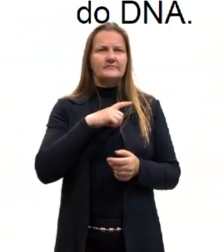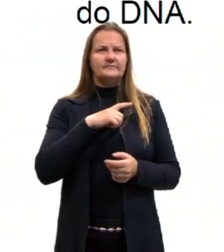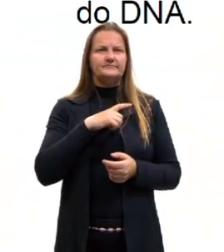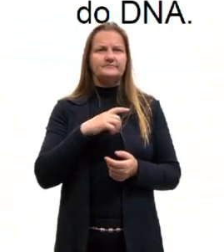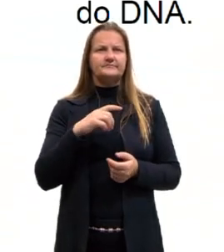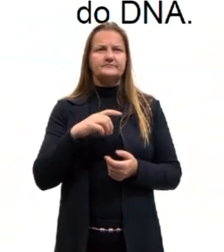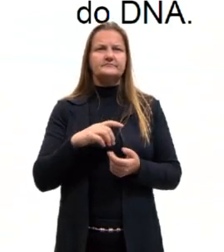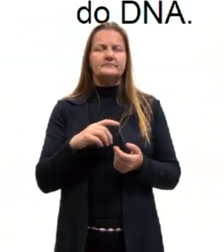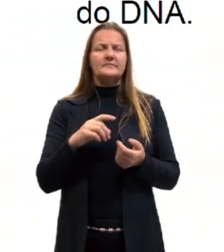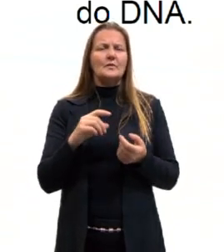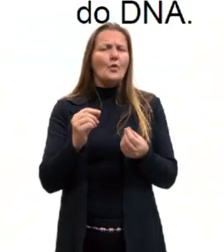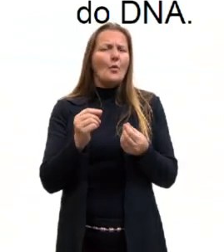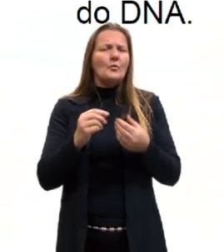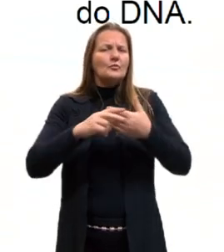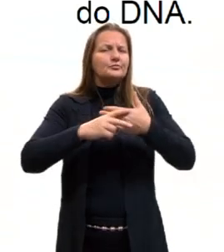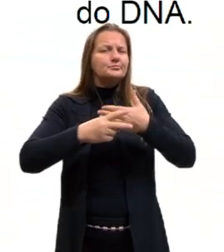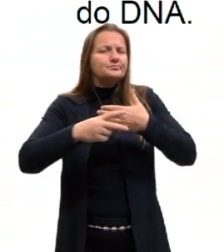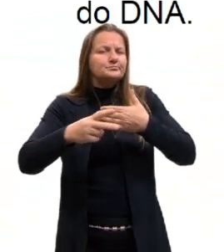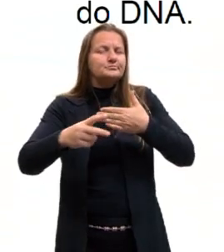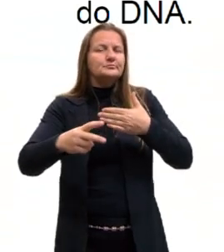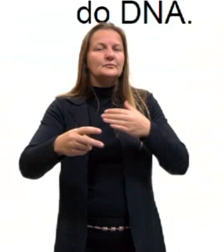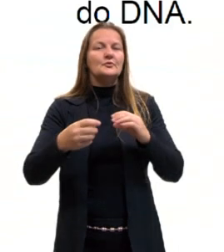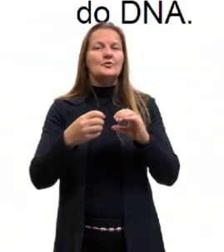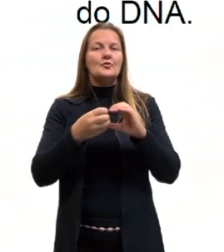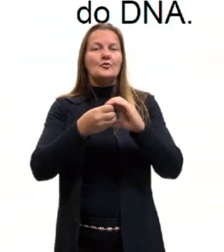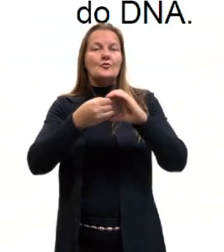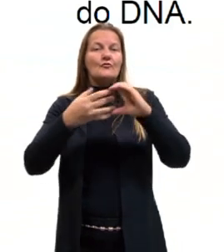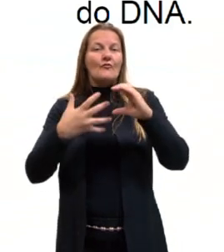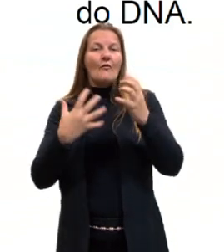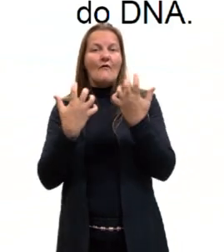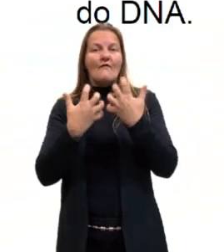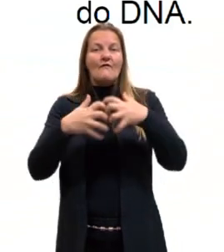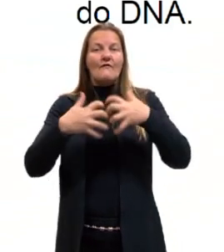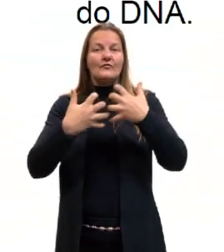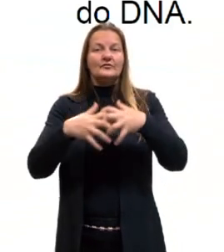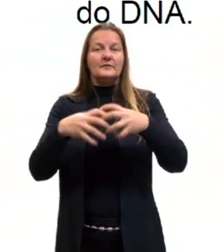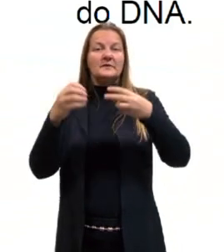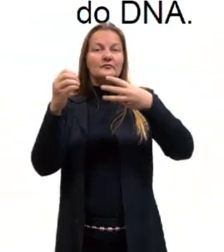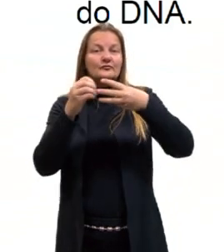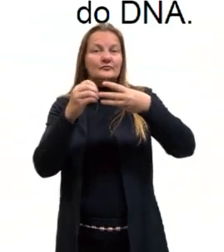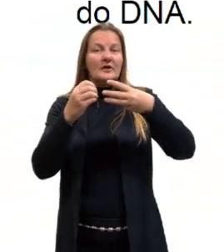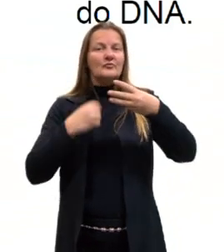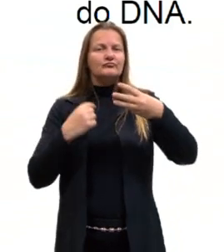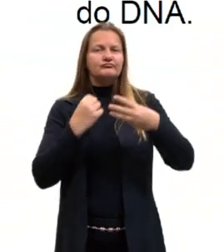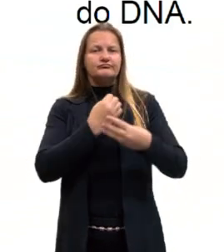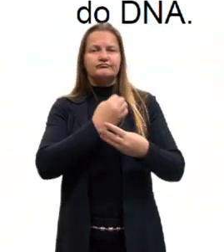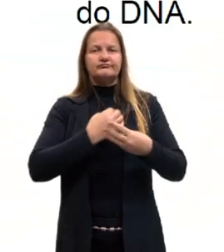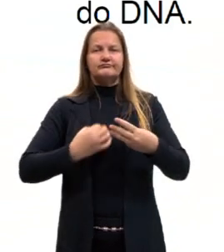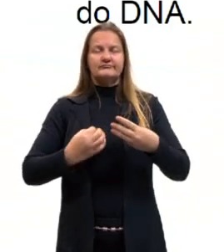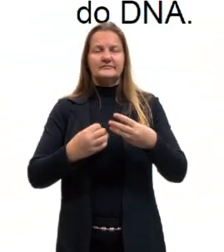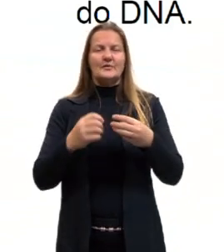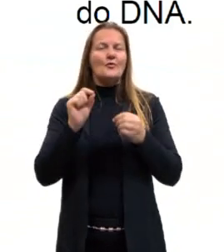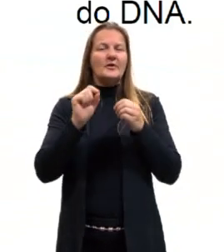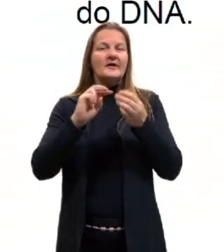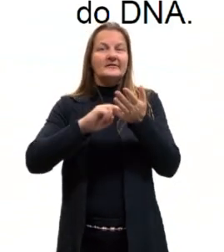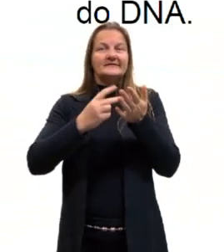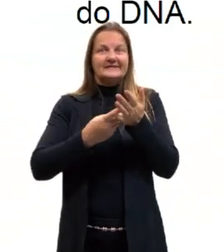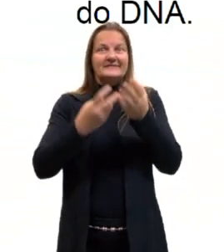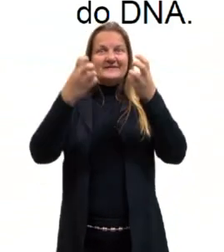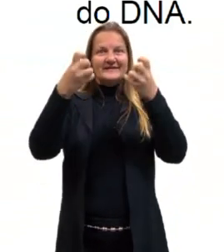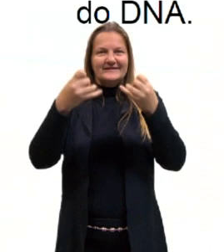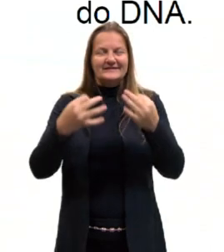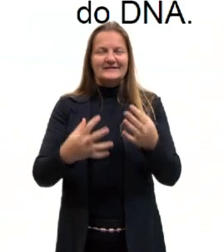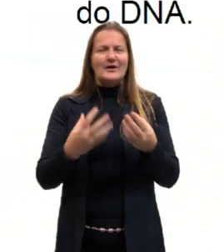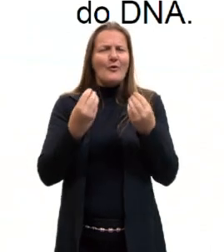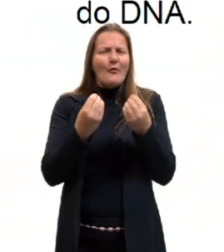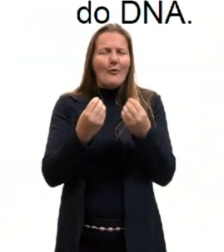desencadear algum mecanismo do funcionamento celular. Traduzindo tudo isso, né? Então, como